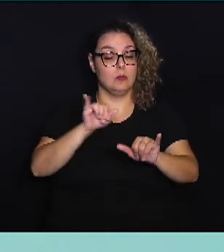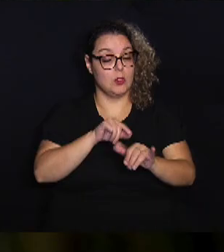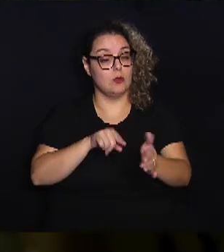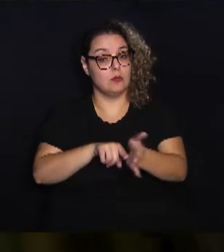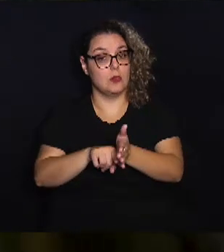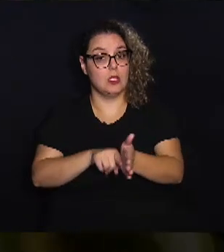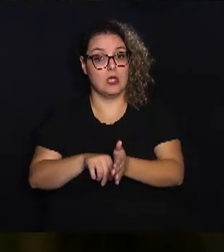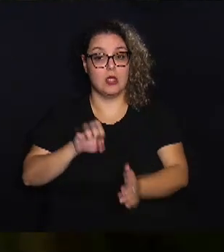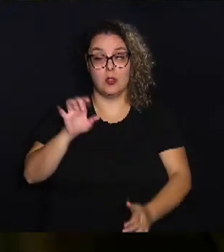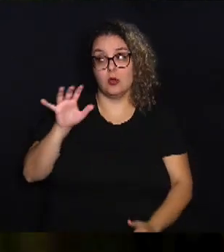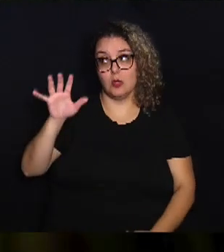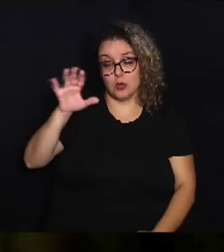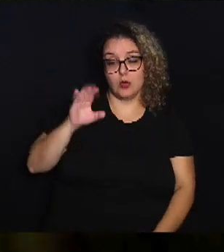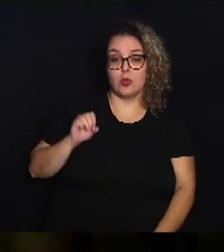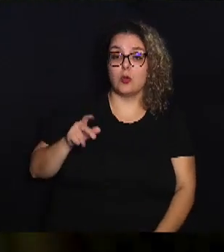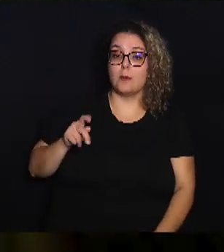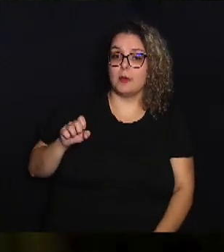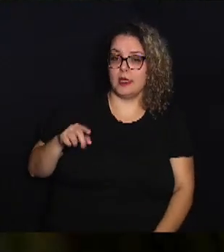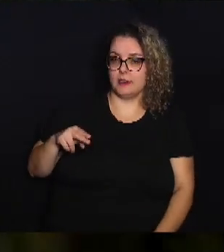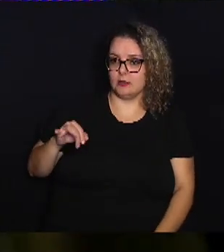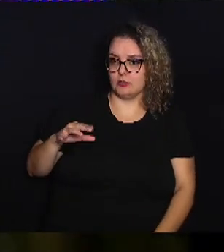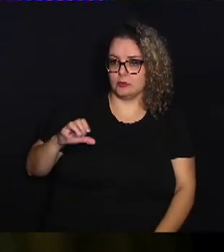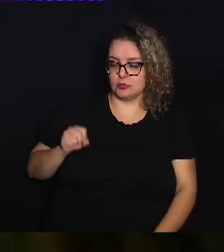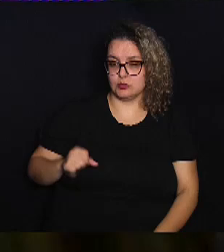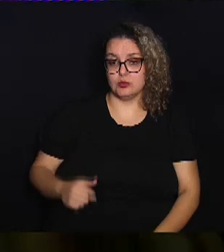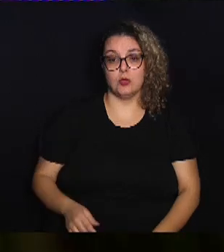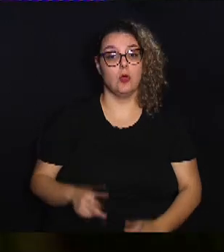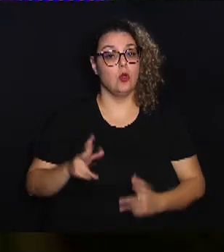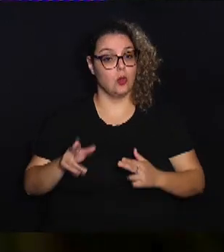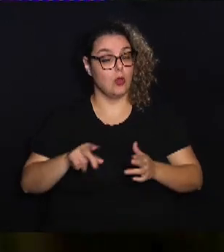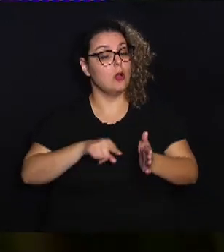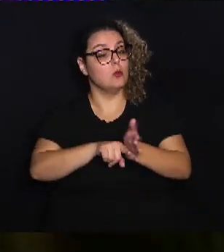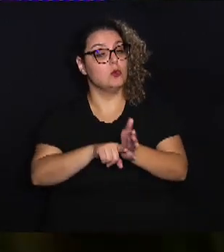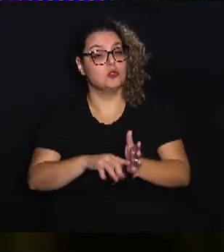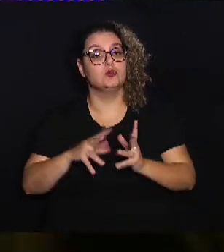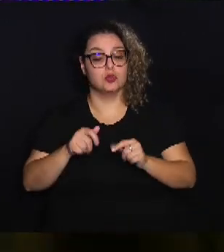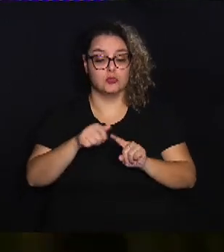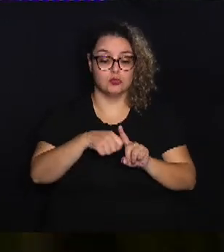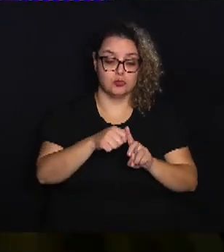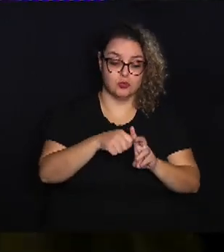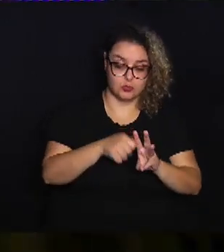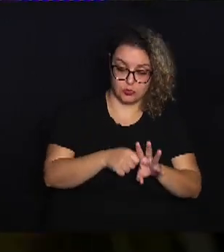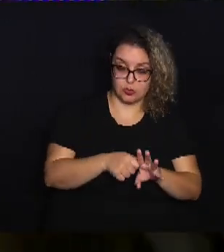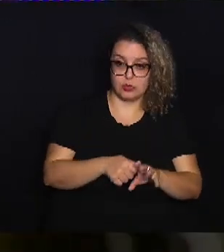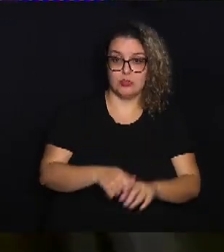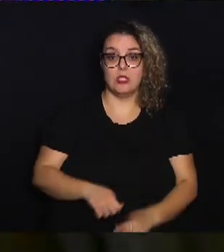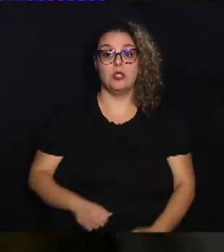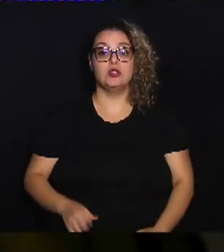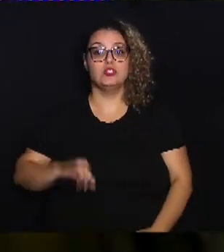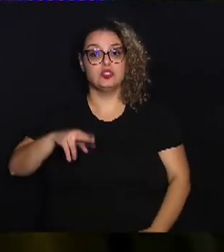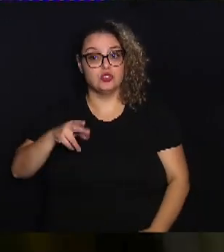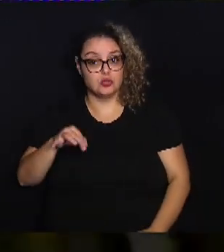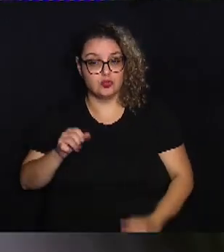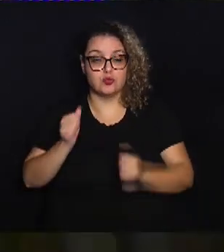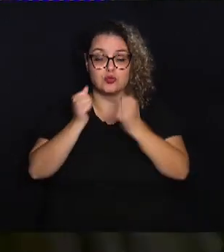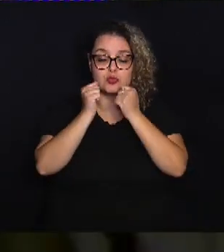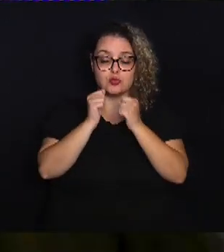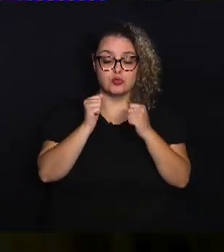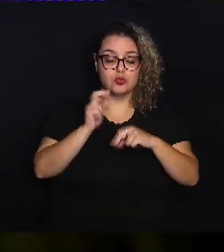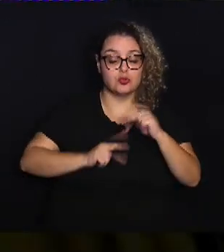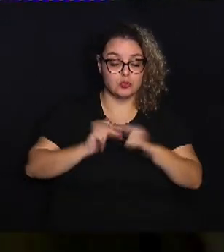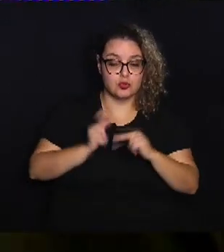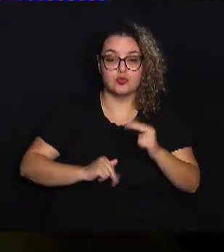Europeu Copérnicos. De acordo com os cientistas, todos os meses, desde junho de 2023, registraram